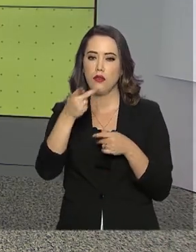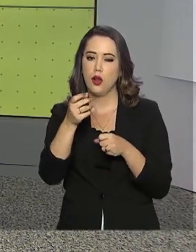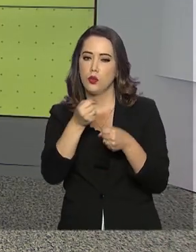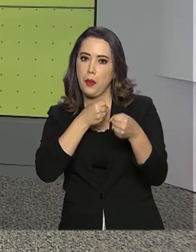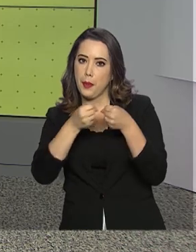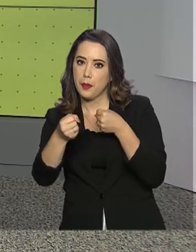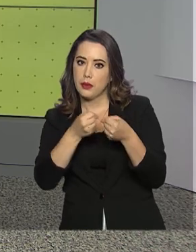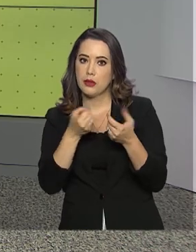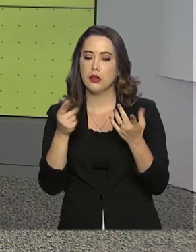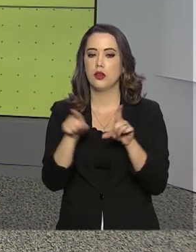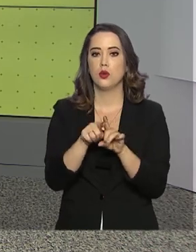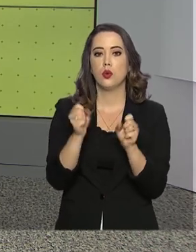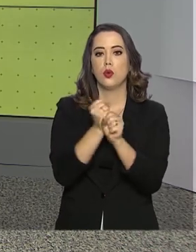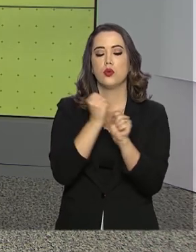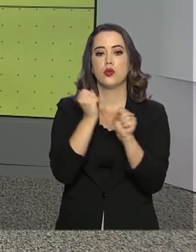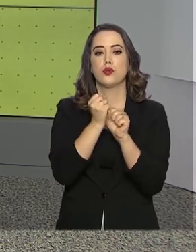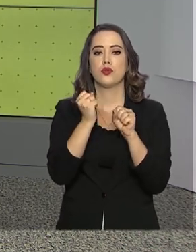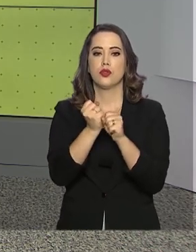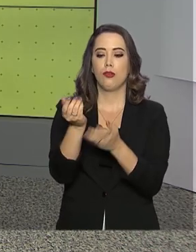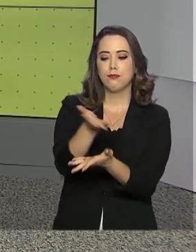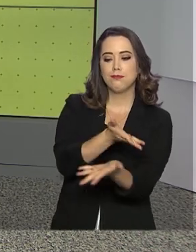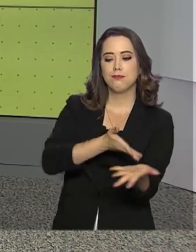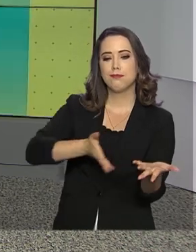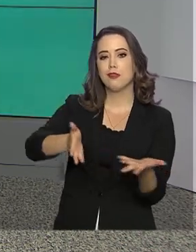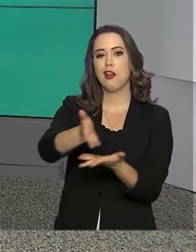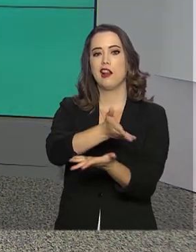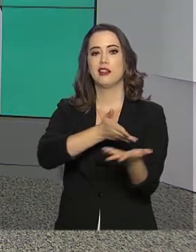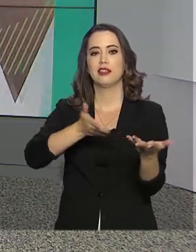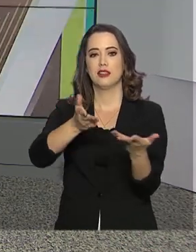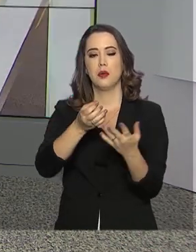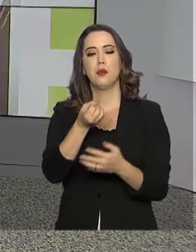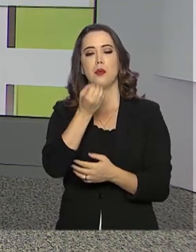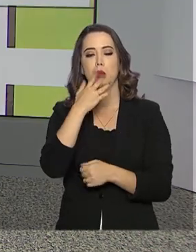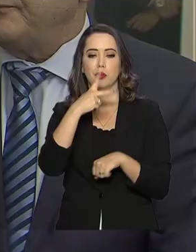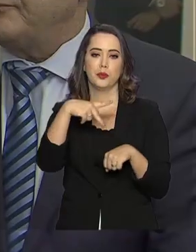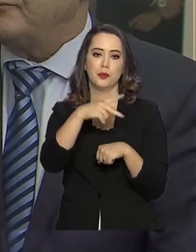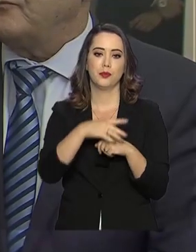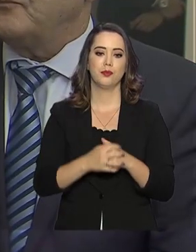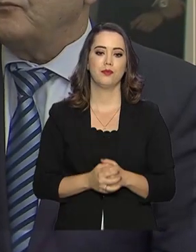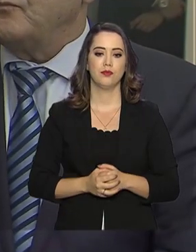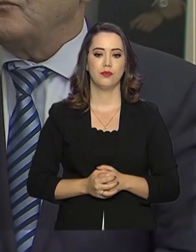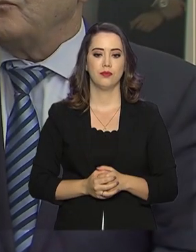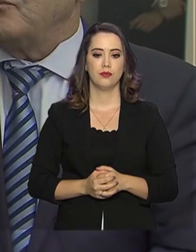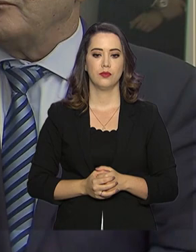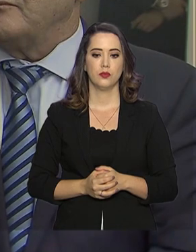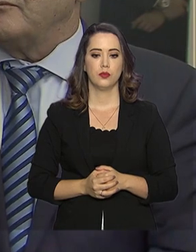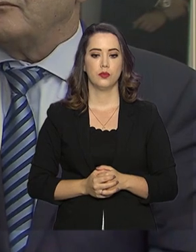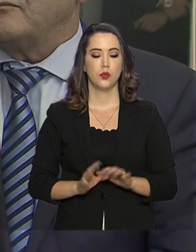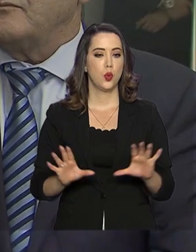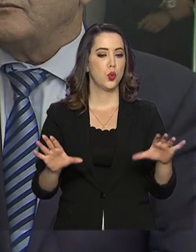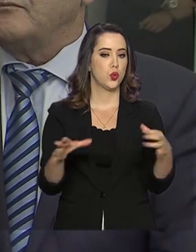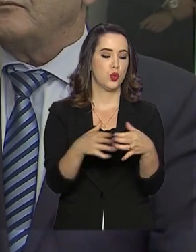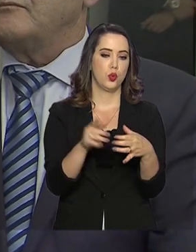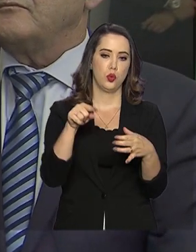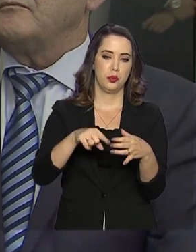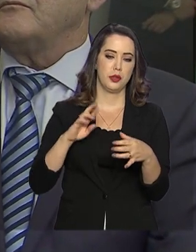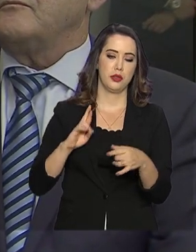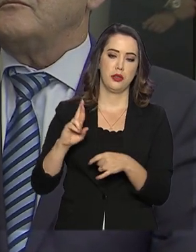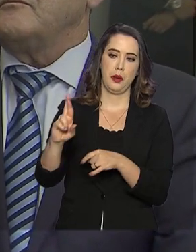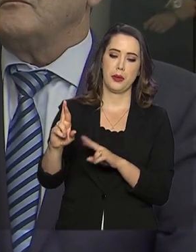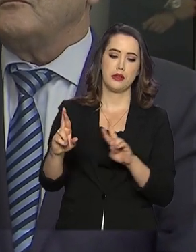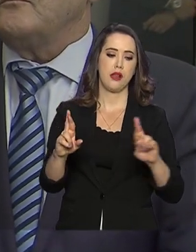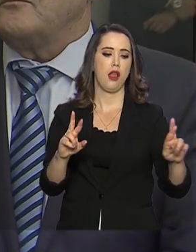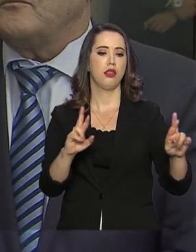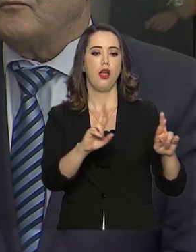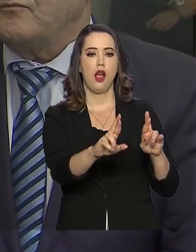sobre a construção de um ambiente de negócios favorável no país. Os setores aqui representados,